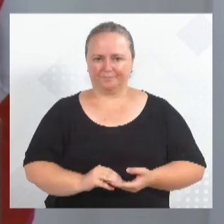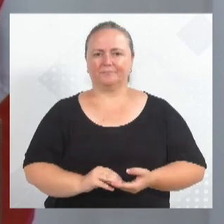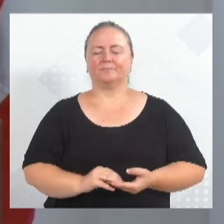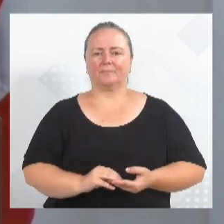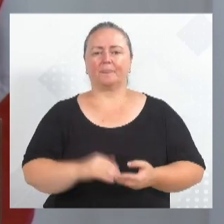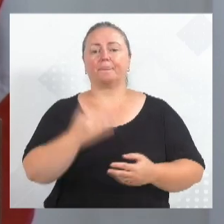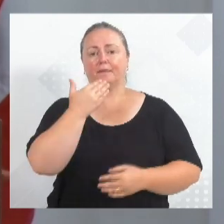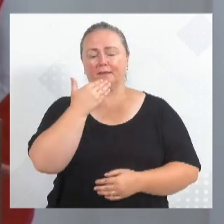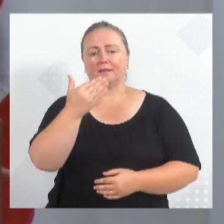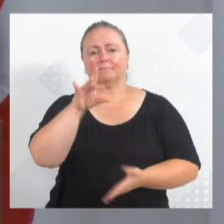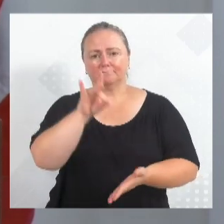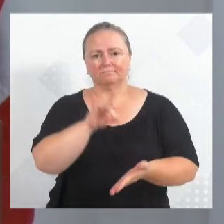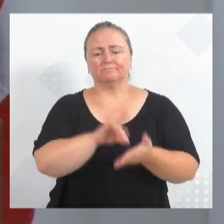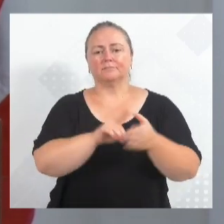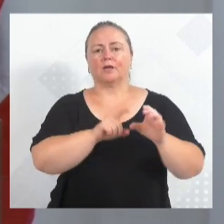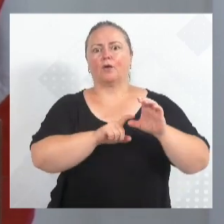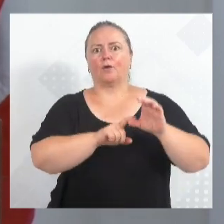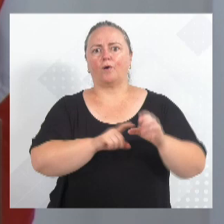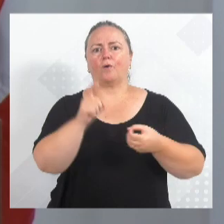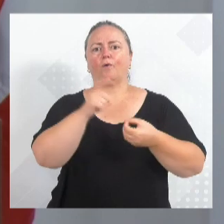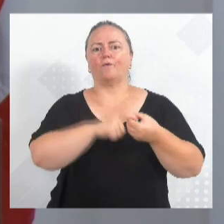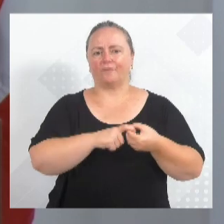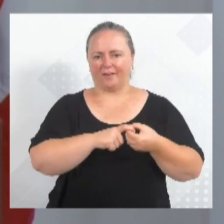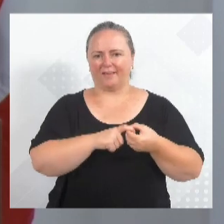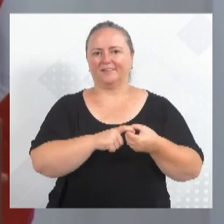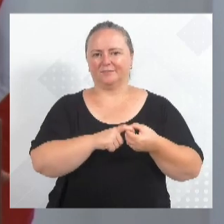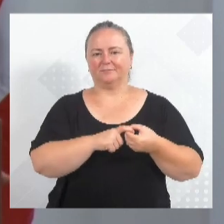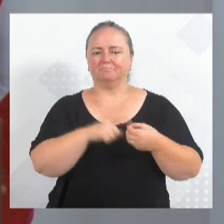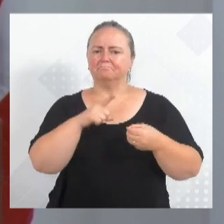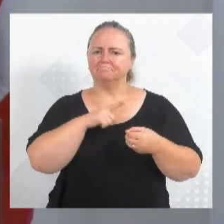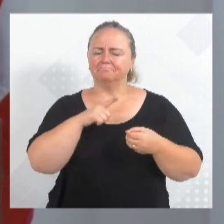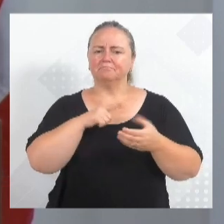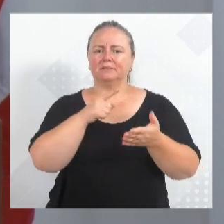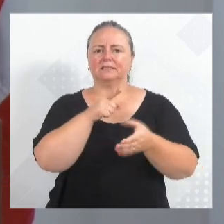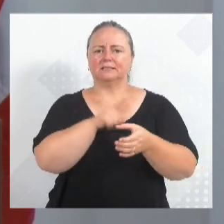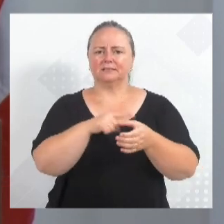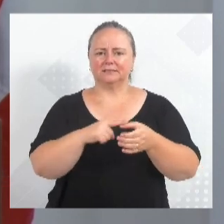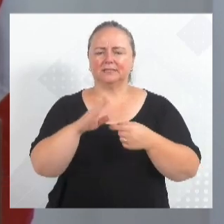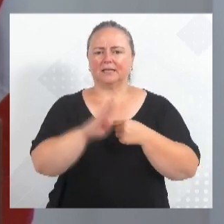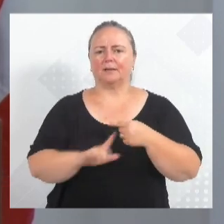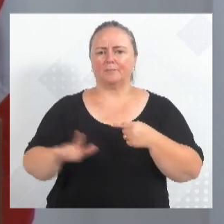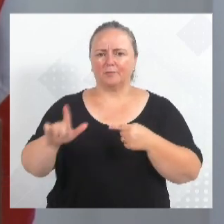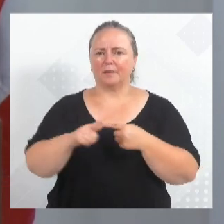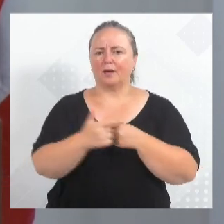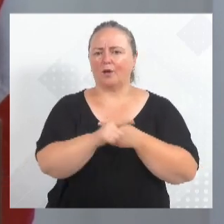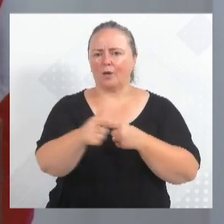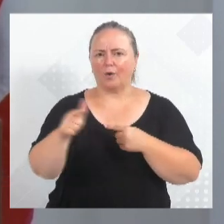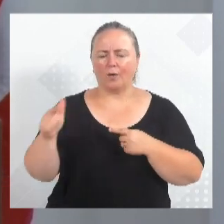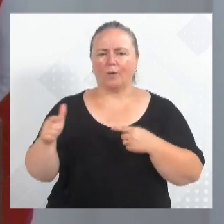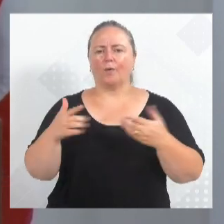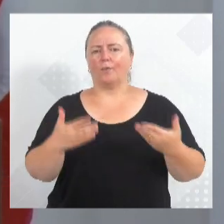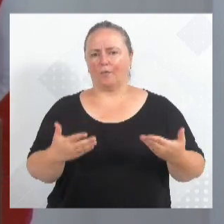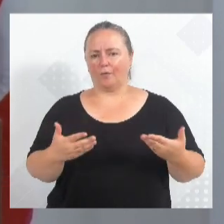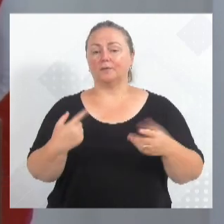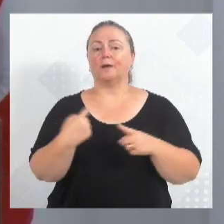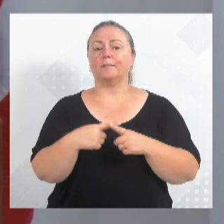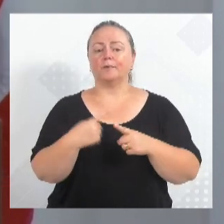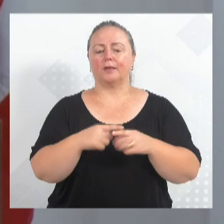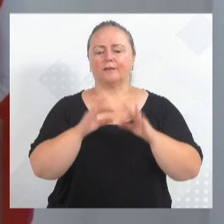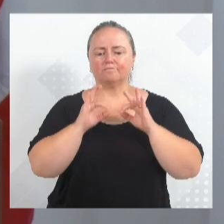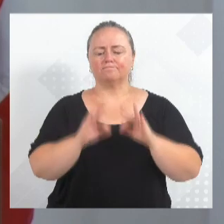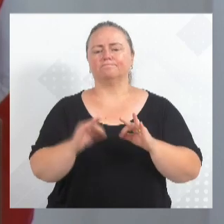de firmar um convênio entre a cidade de Blumenau e outras cidades que abrange esses alunos, para que realmente